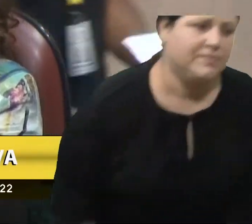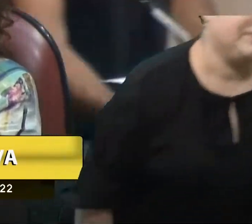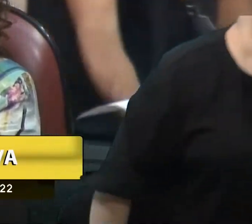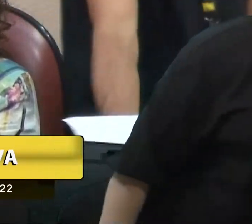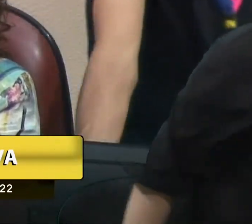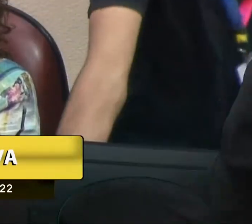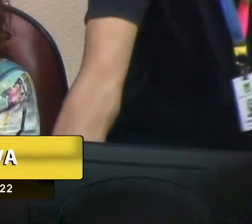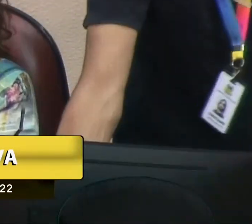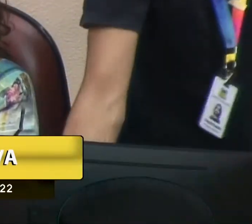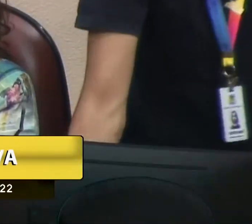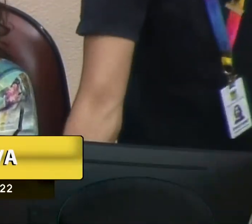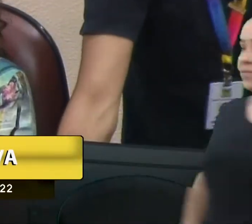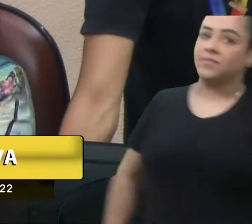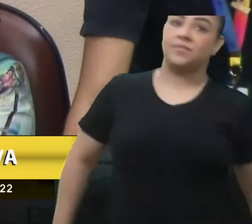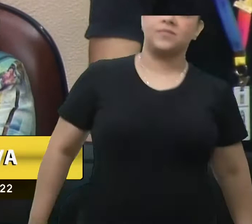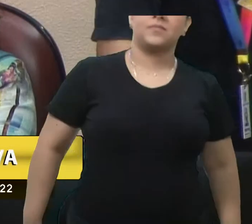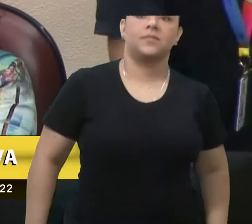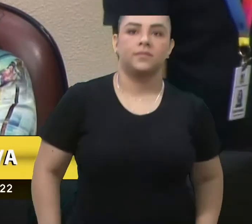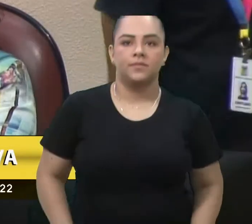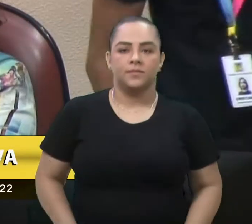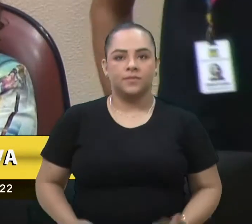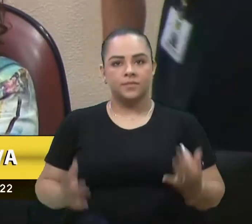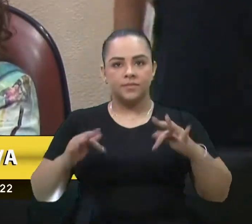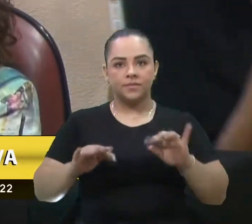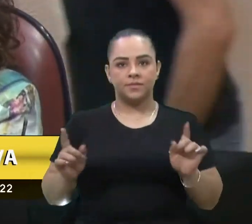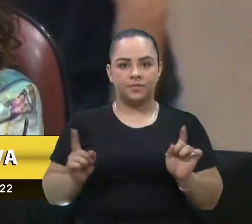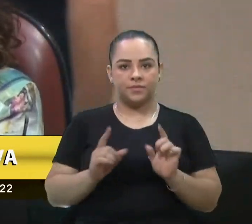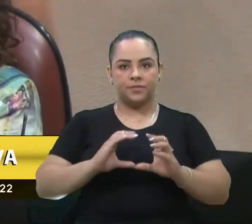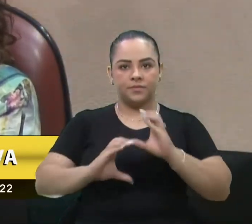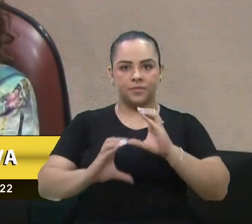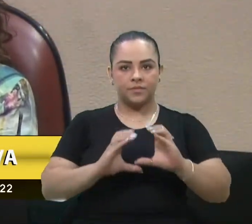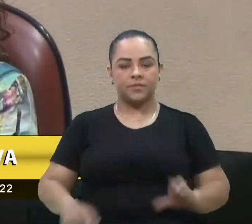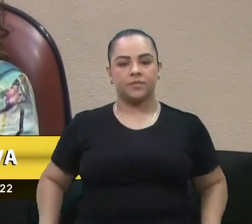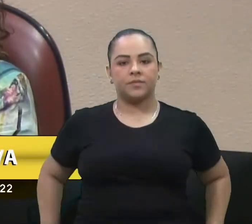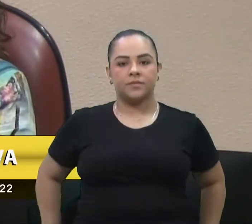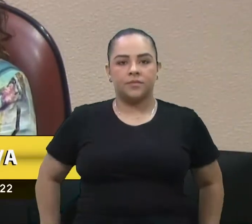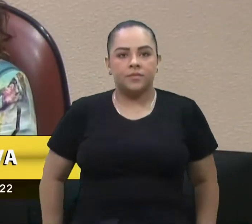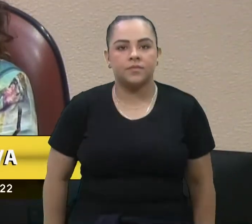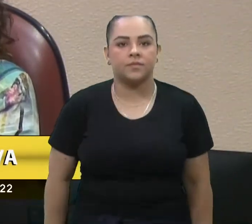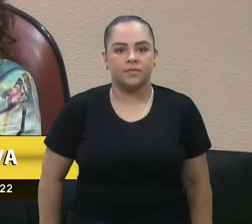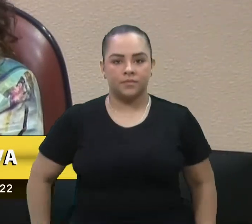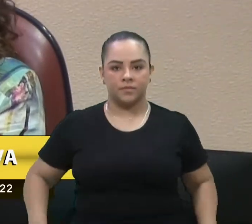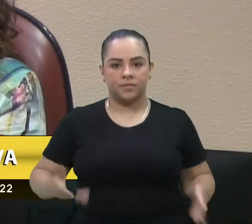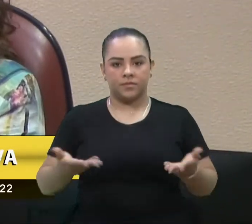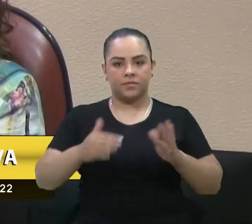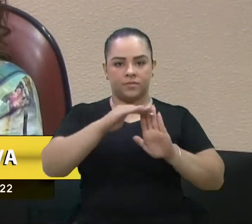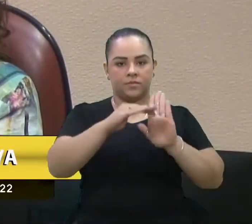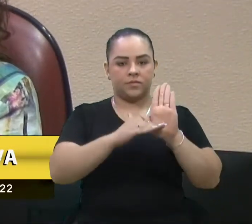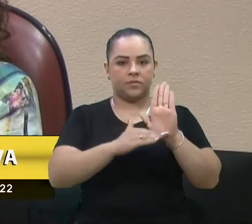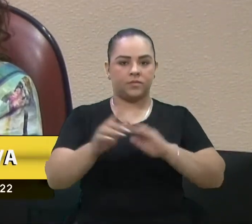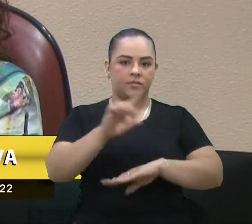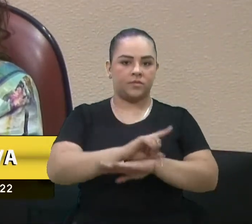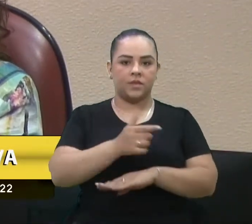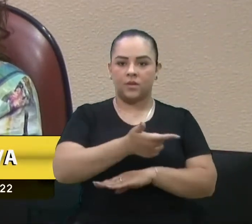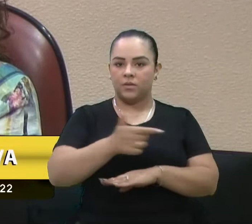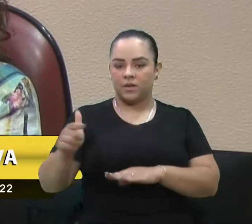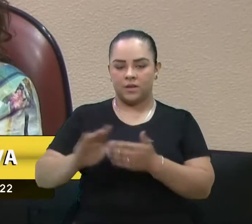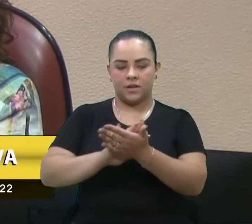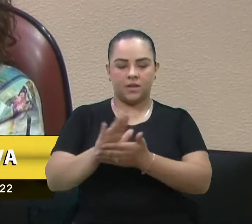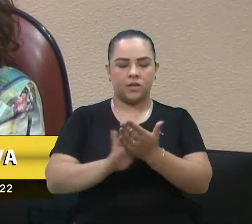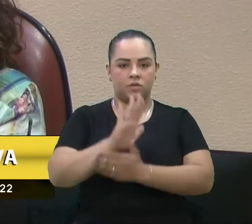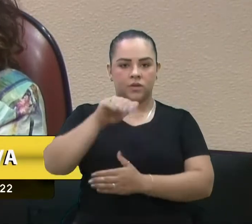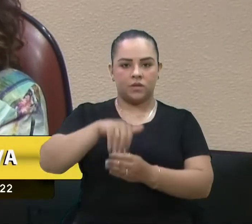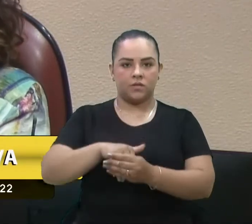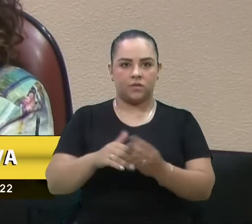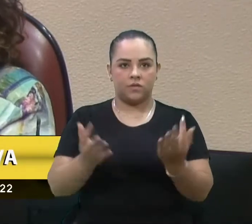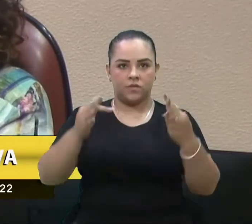pequenas comunicações. Ainda estou pegando... Passemos à ordem do dia. Como não temos itens a serem apreciados, declaro